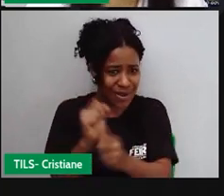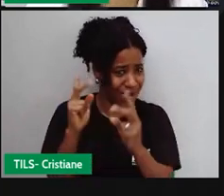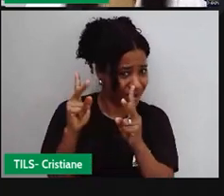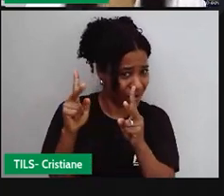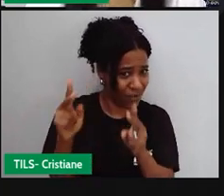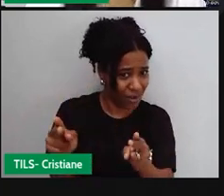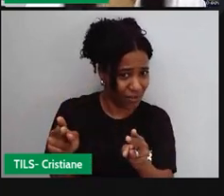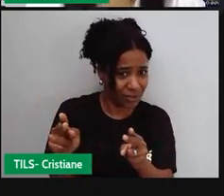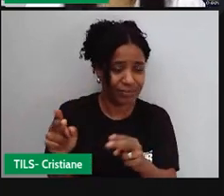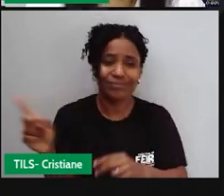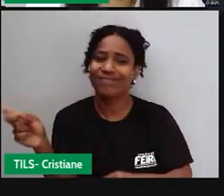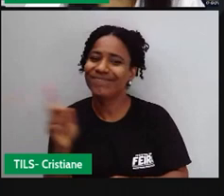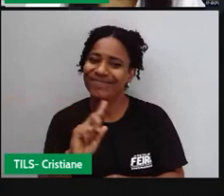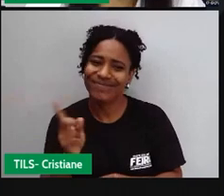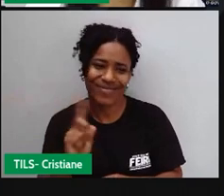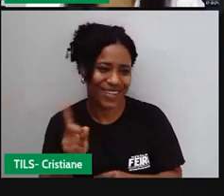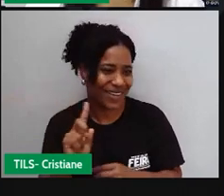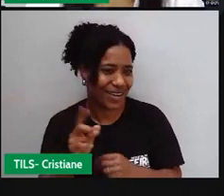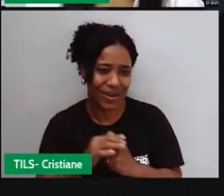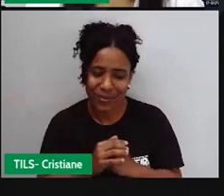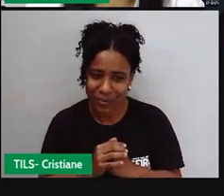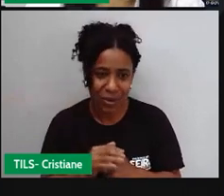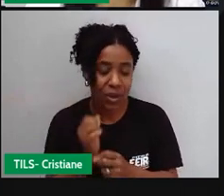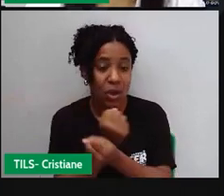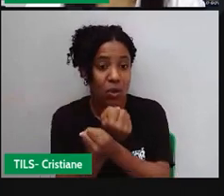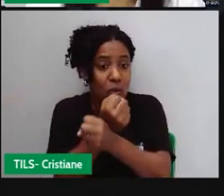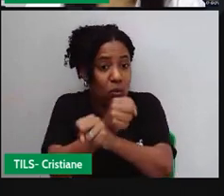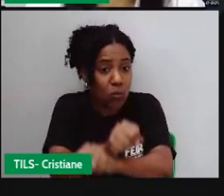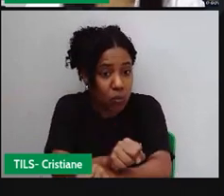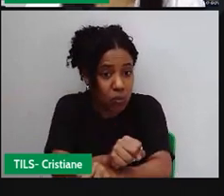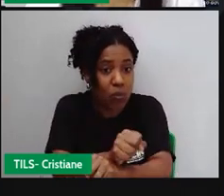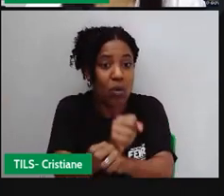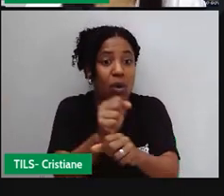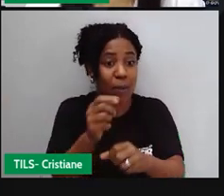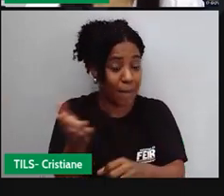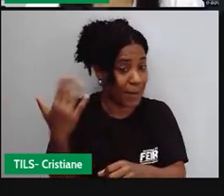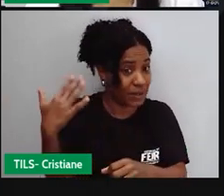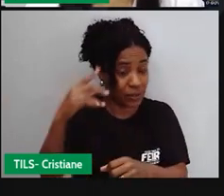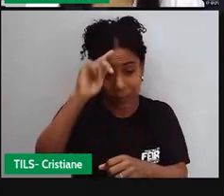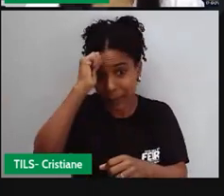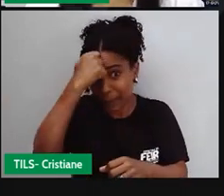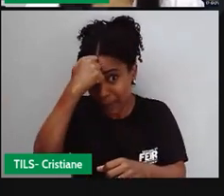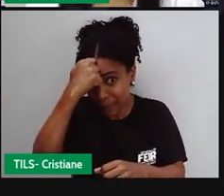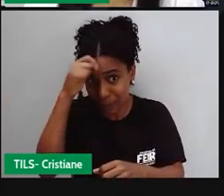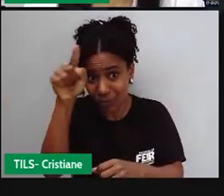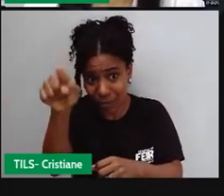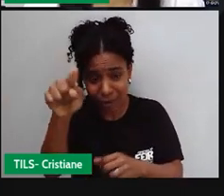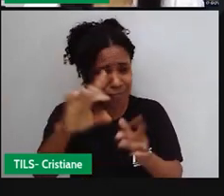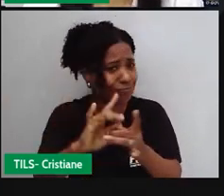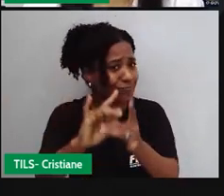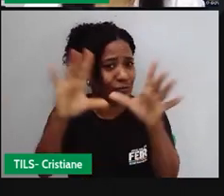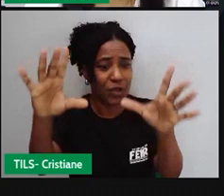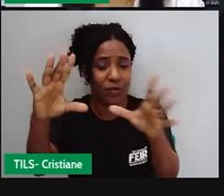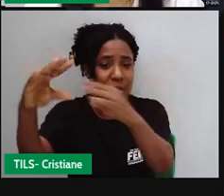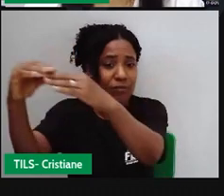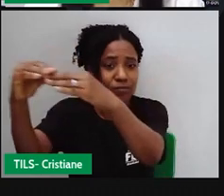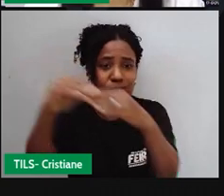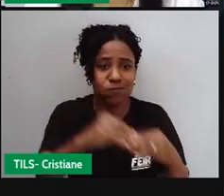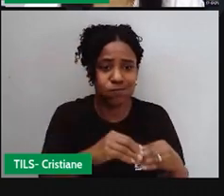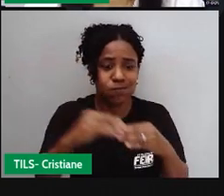também vieram de partes diferentes e pertencem a grupos culturais diferentes. Mas aí, gente